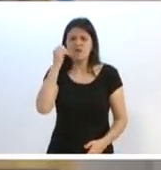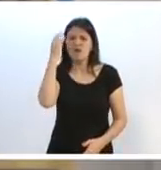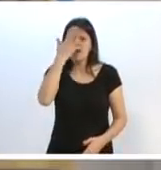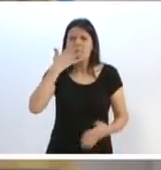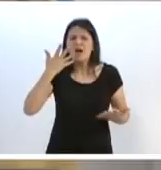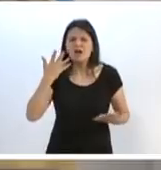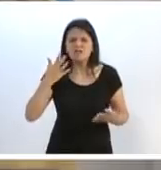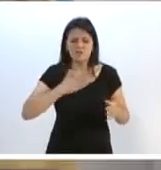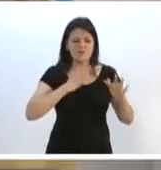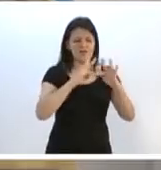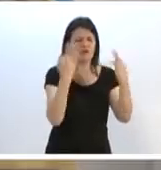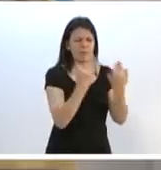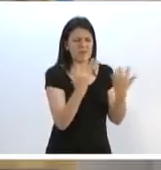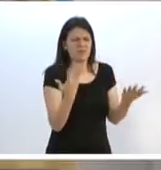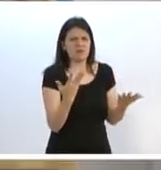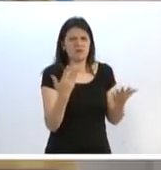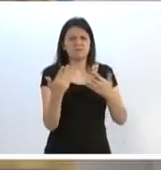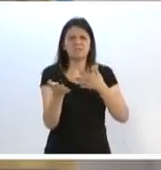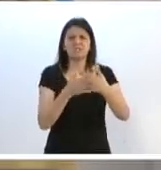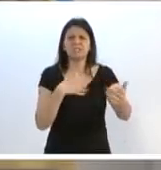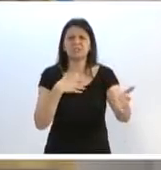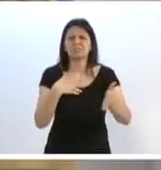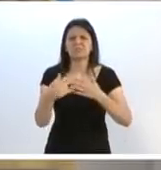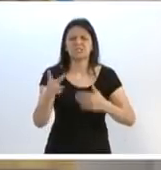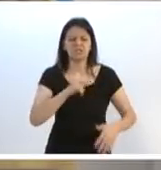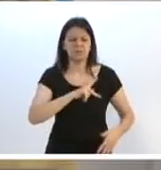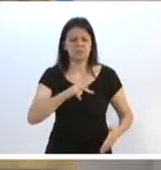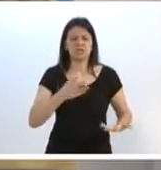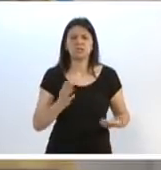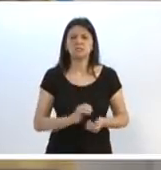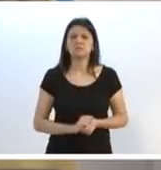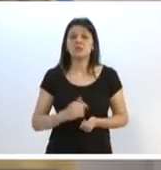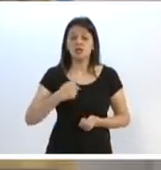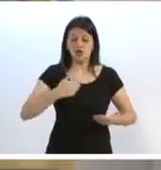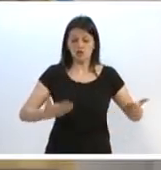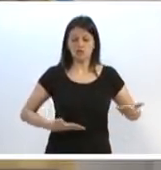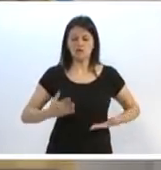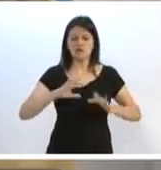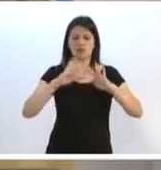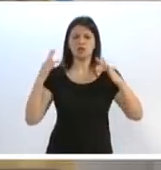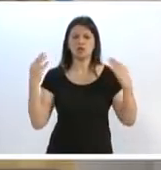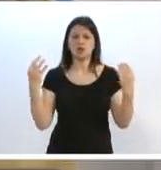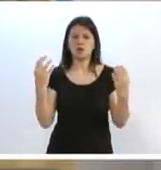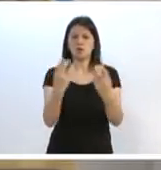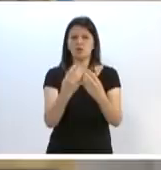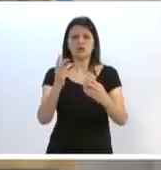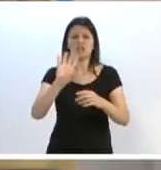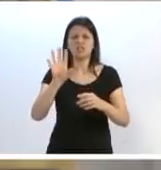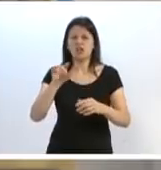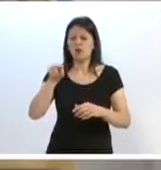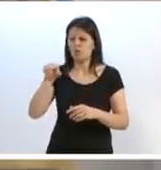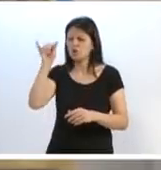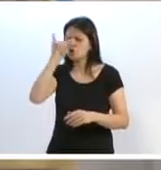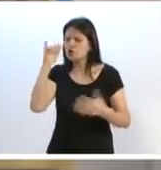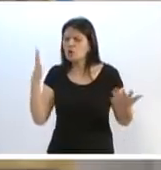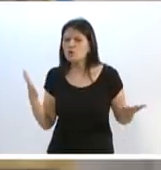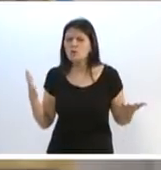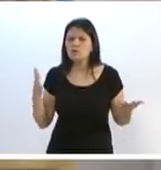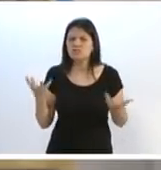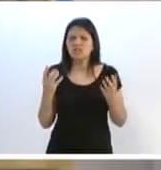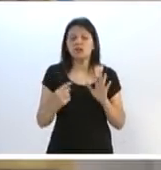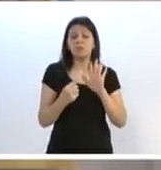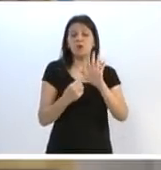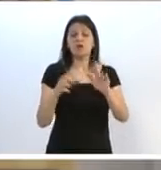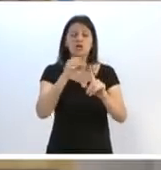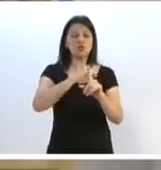coisa vai ser diferente. Independente de mandato ou não. Eu estou aqui para servir a comunidade. E não servir um bando de babaca. E não servir alguém que quer aí se mostrar para a